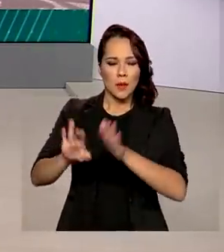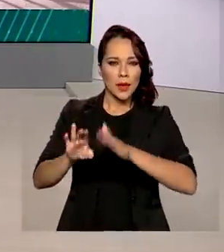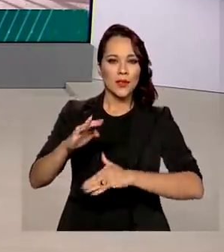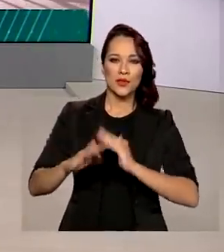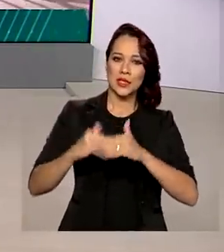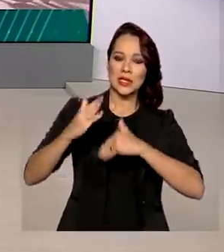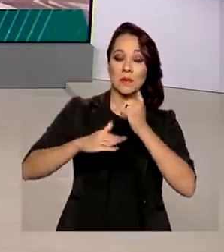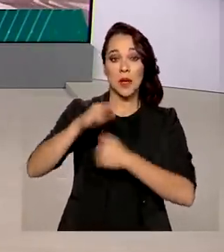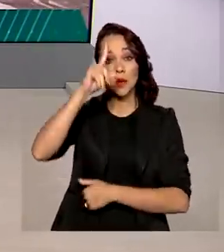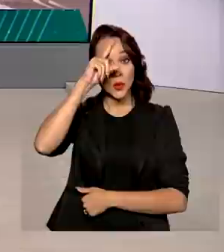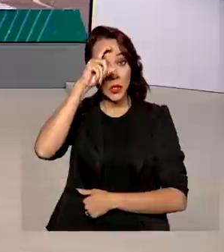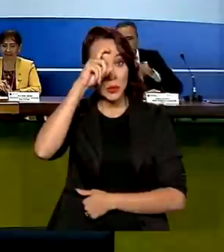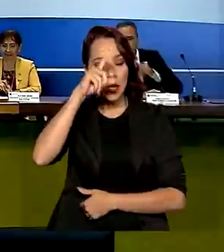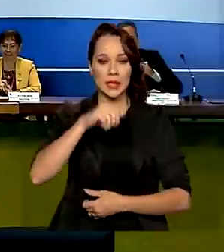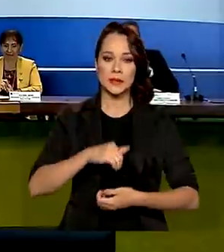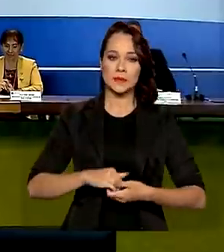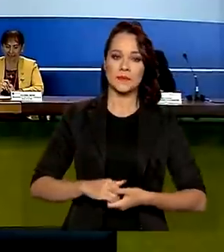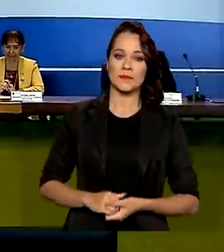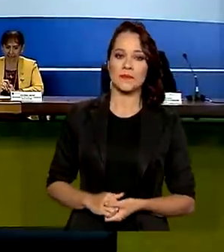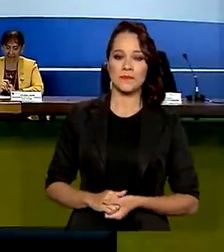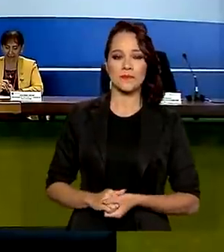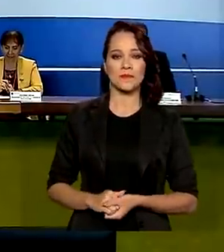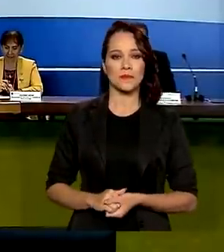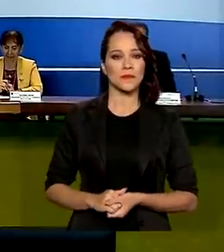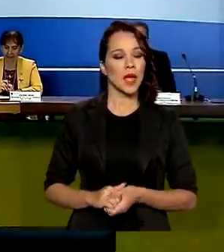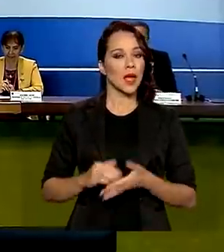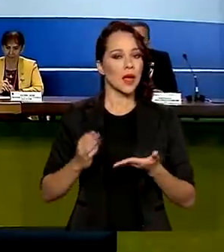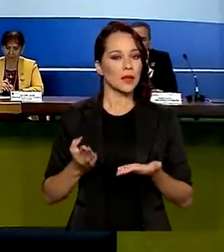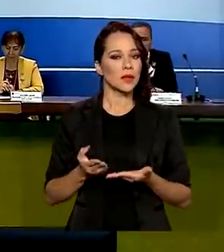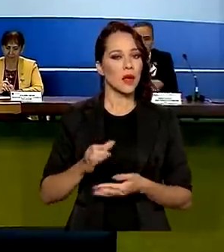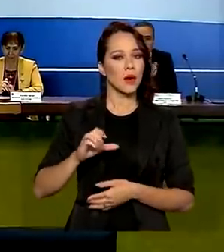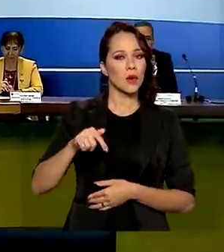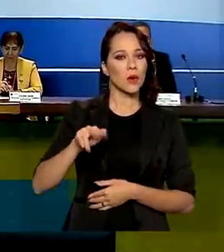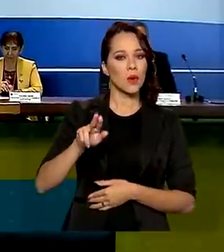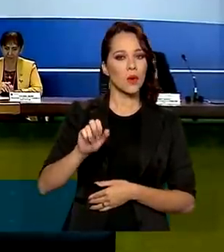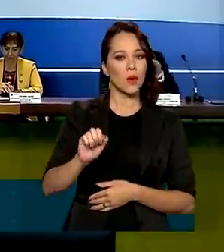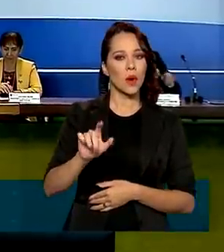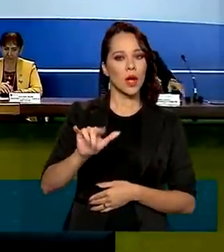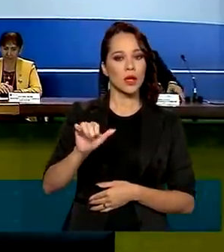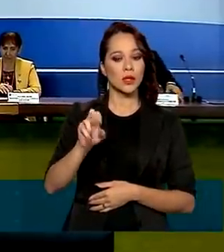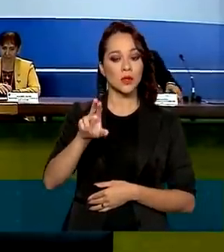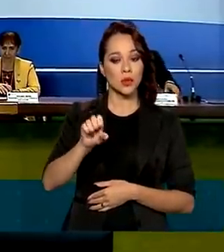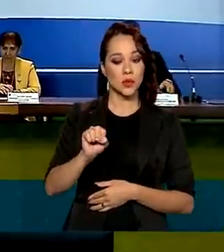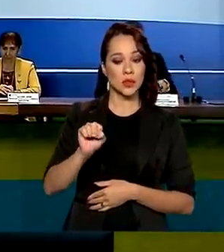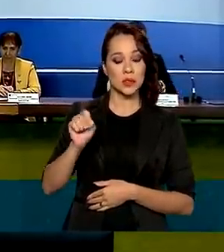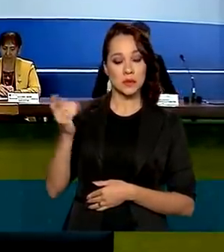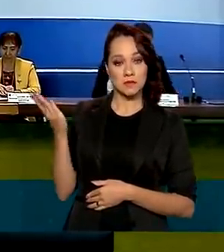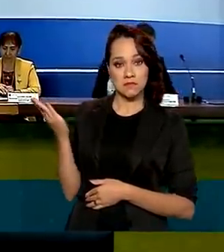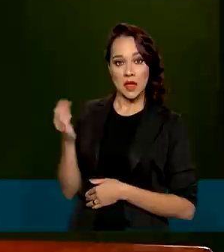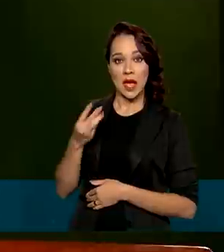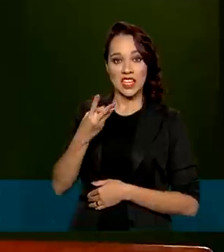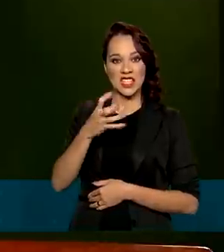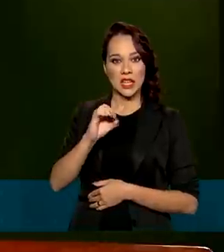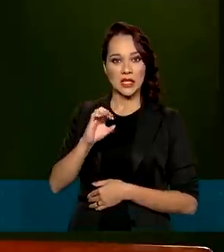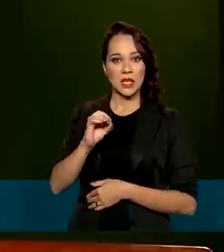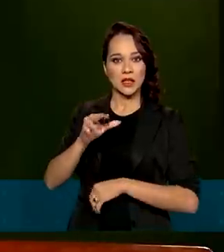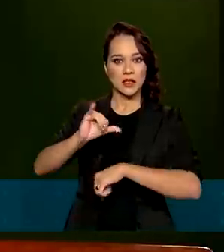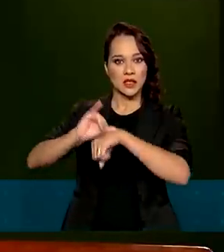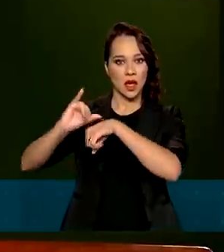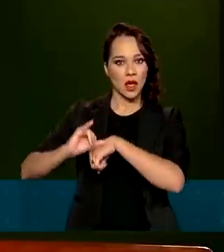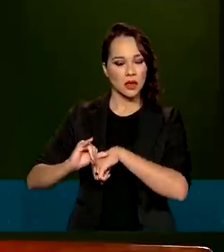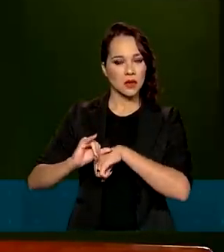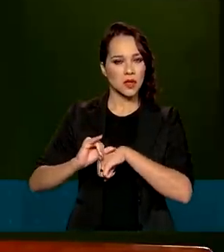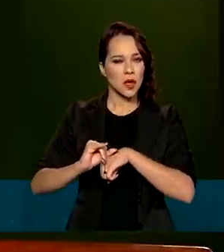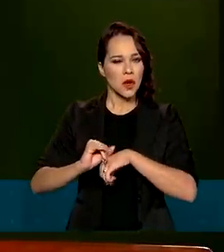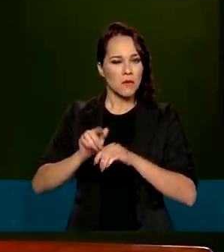desempenho dos hospitais. Com o QualiSus Cardio, as 302 unidades de alta complexidade